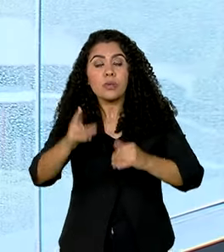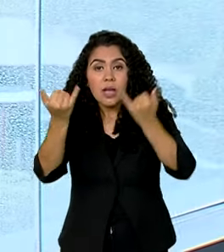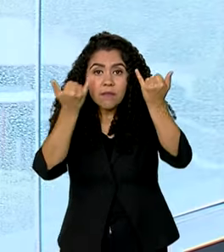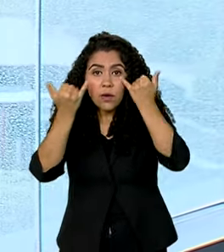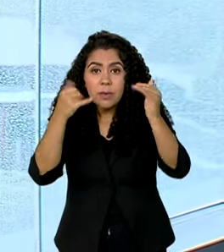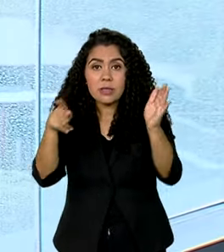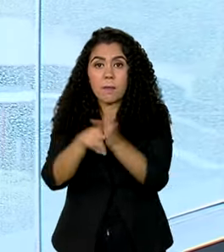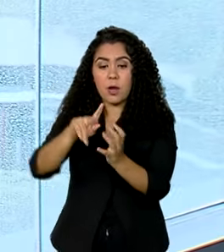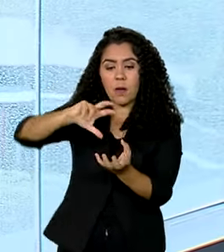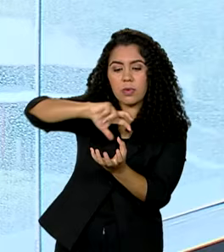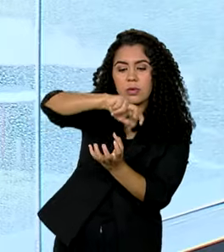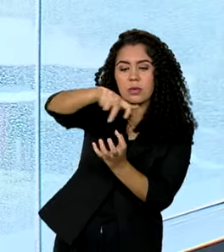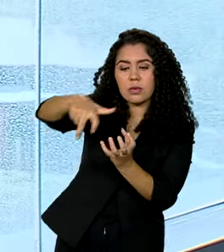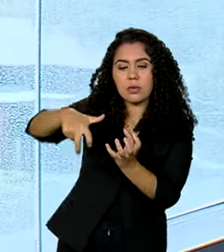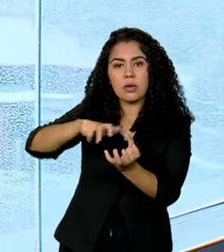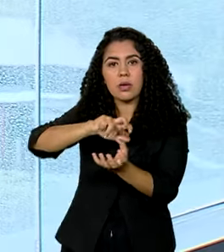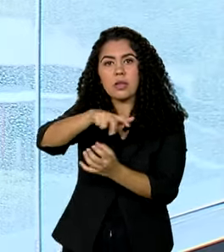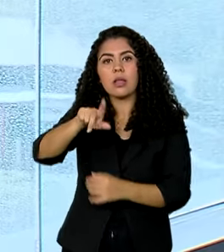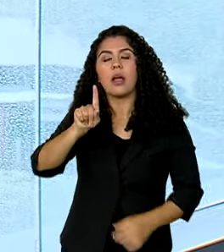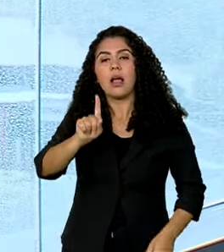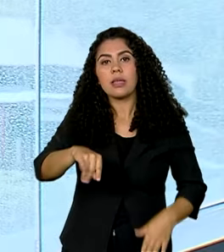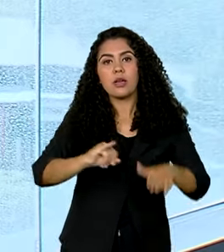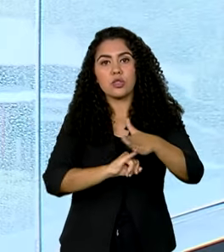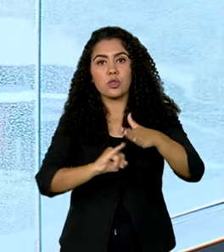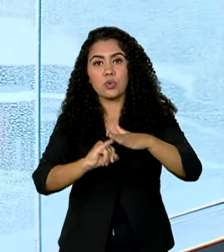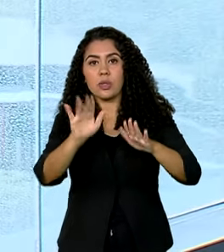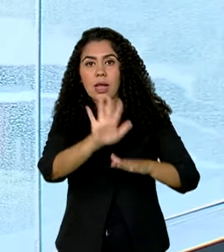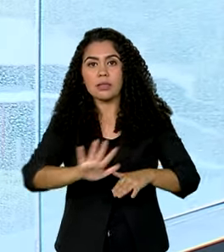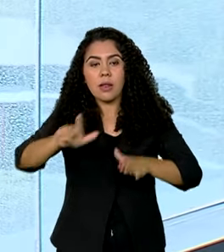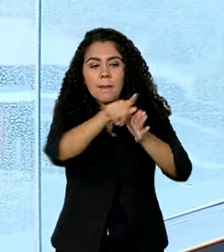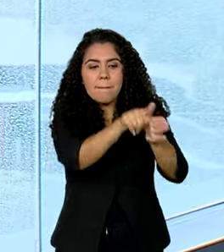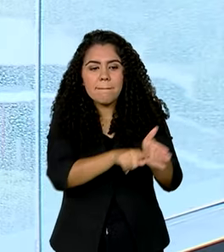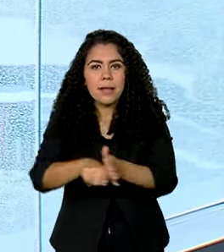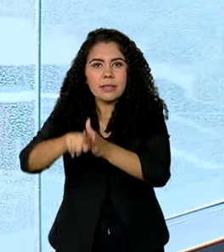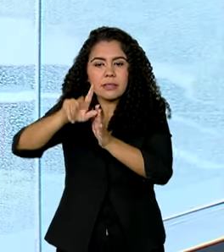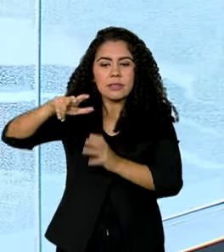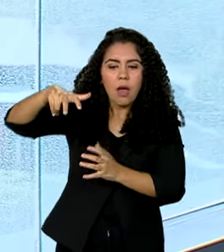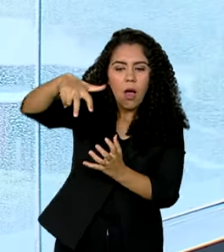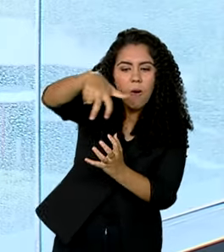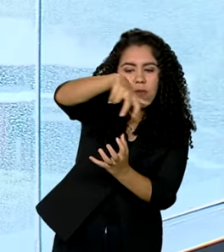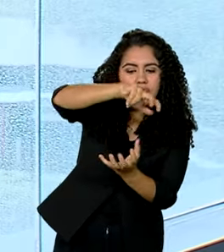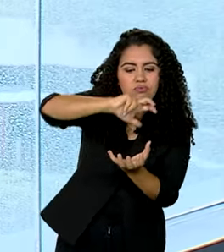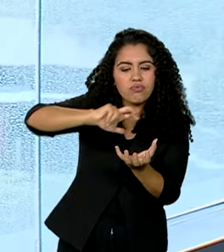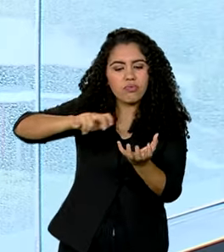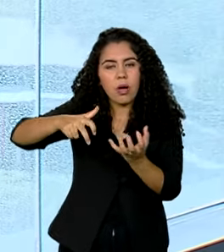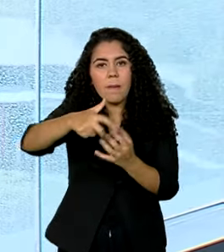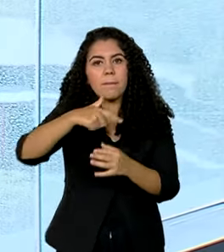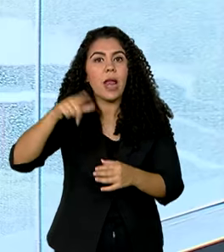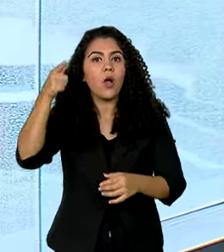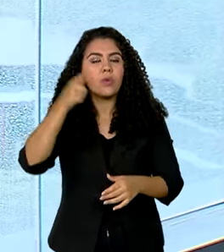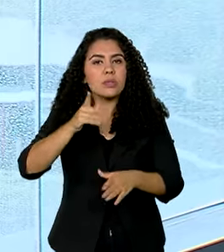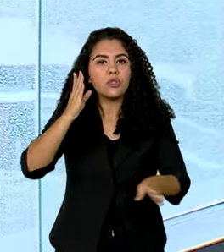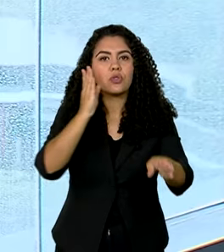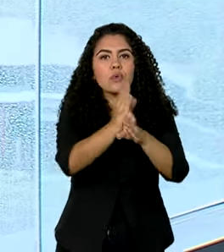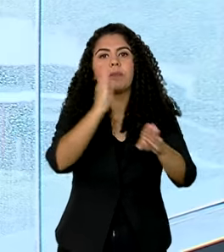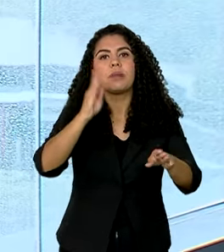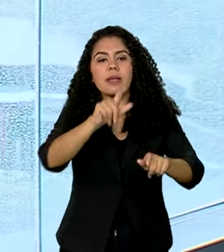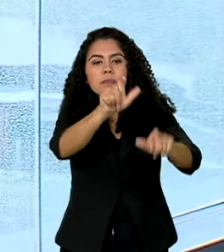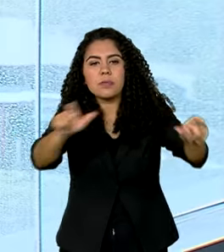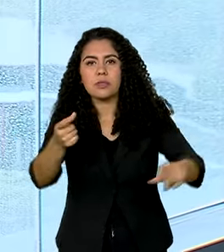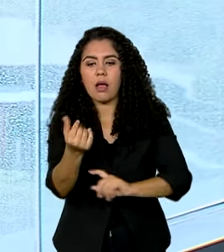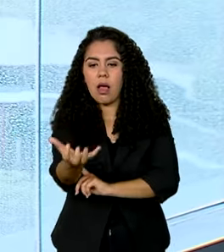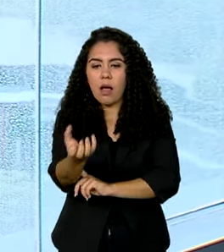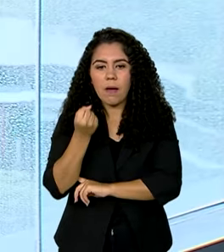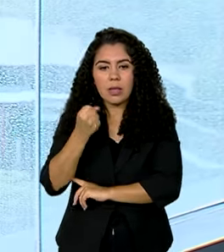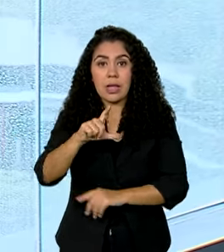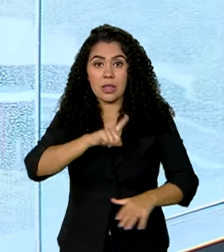INPE, o Instituto Nacional de Pesquisas Espaciais, para ajudar a encontrar esses beneficiários. Com essas imagens fornecidas por um